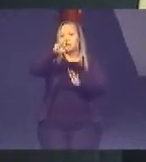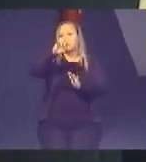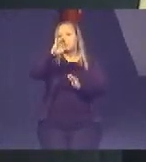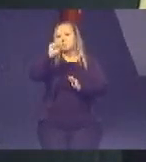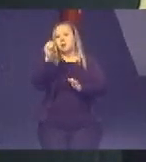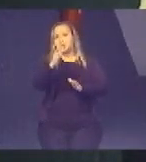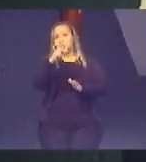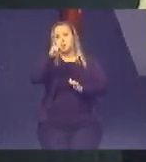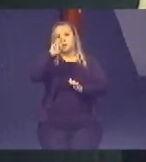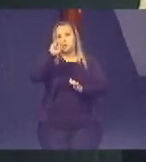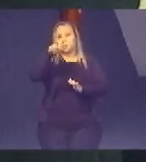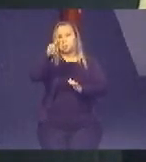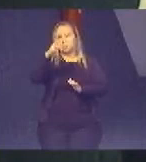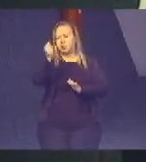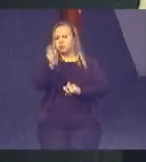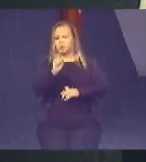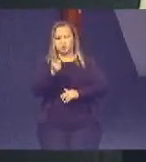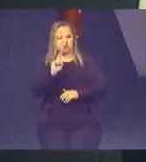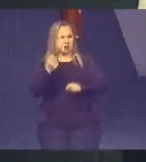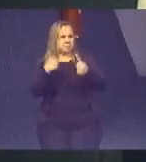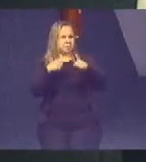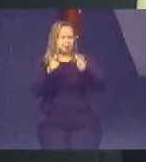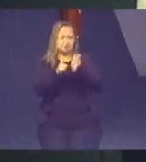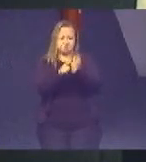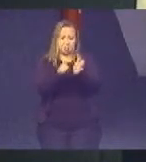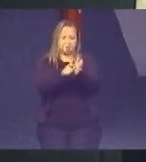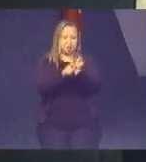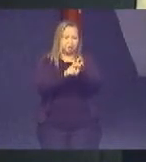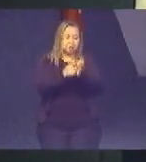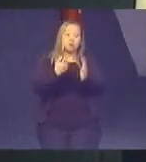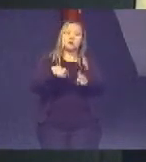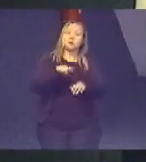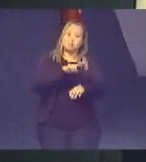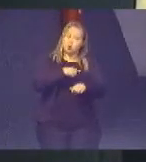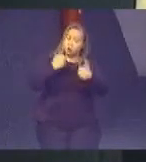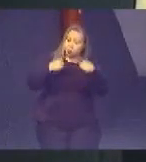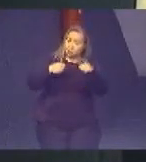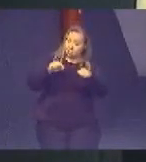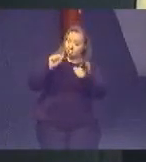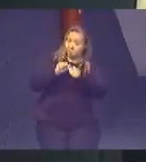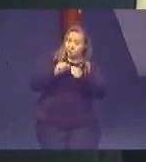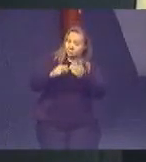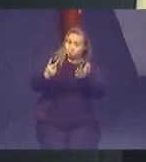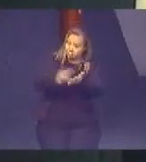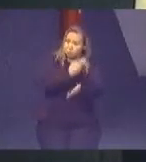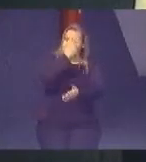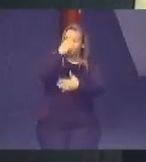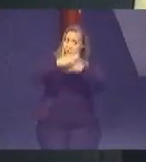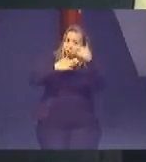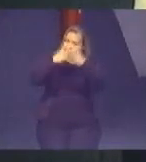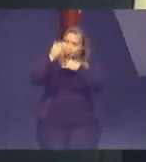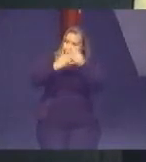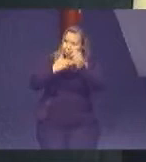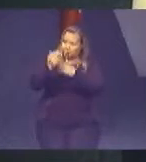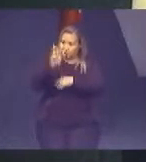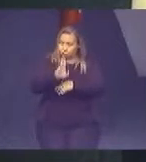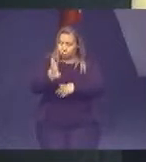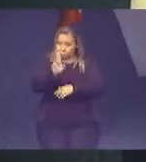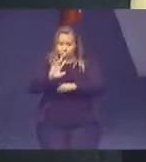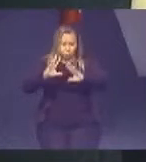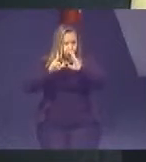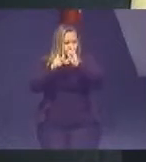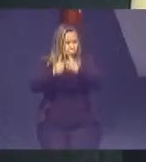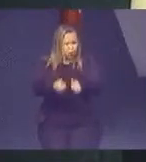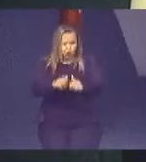Por isso que eu digo, nós não precisamos de um papel. Nós precisamos fazer acontecer e utilizar todos